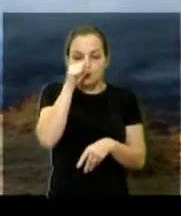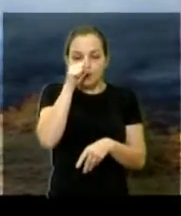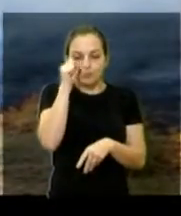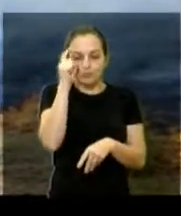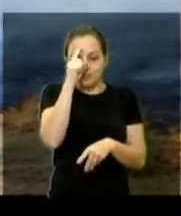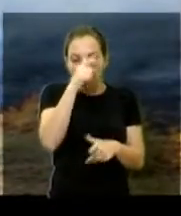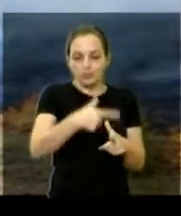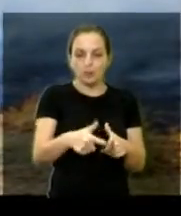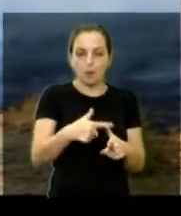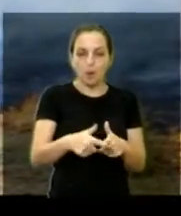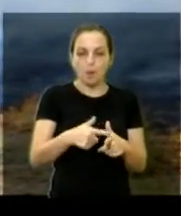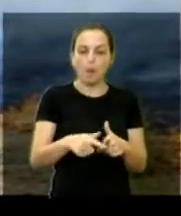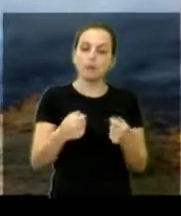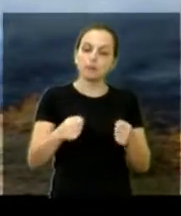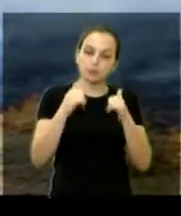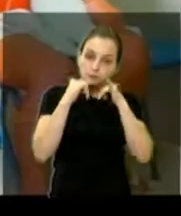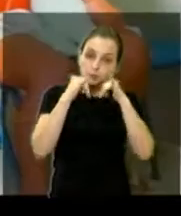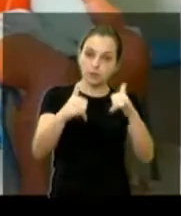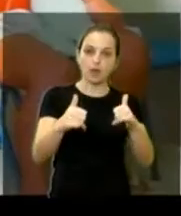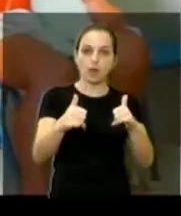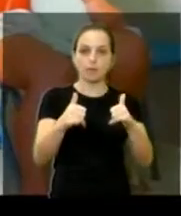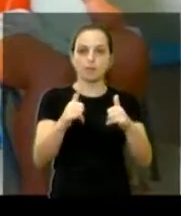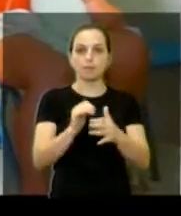denunciando, pode passar outro?